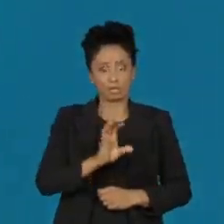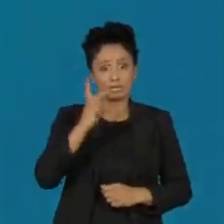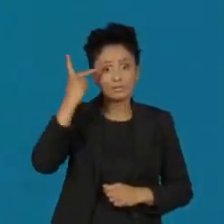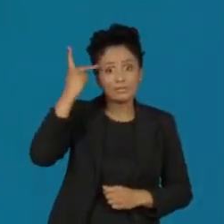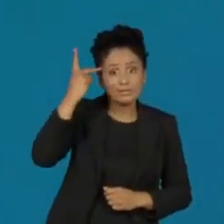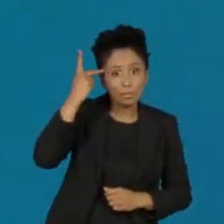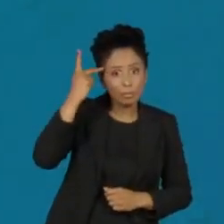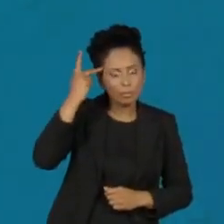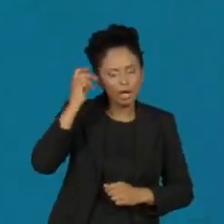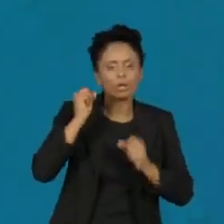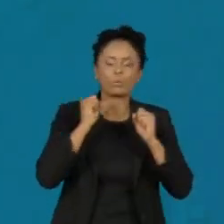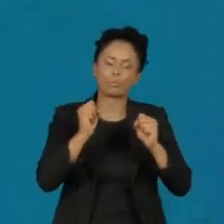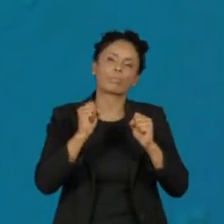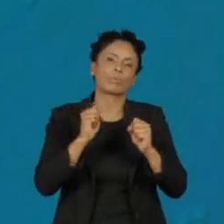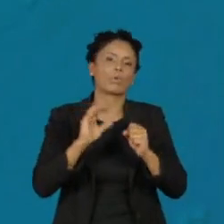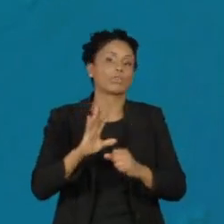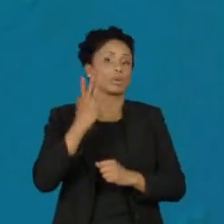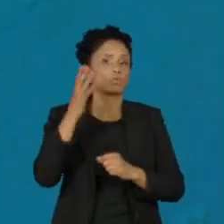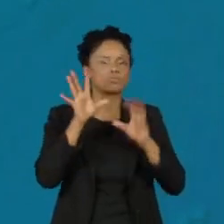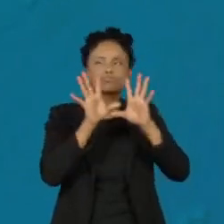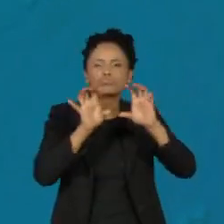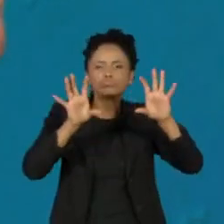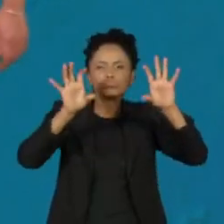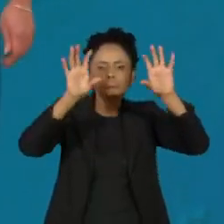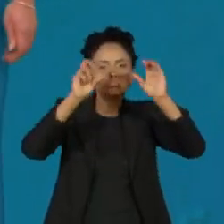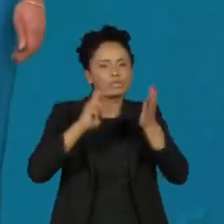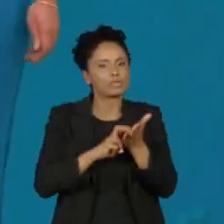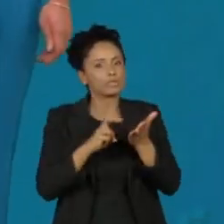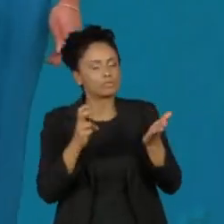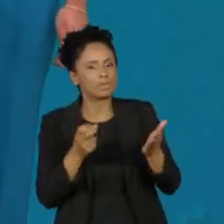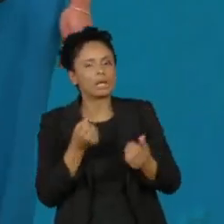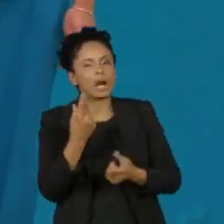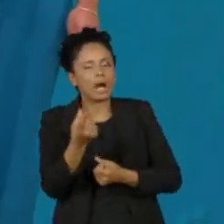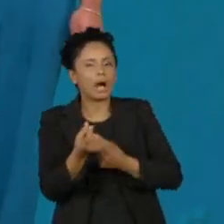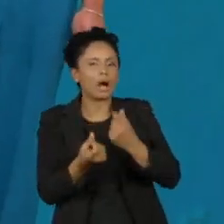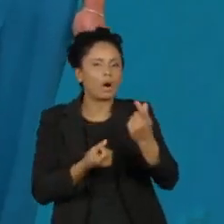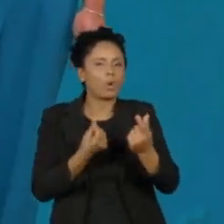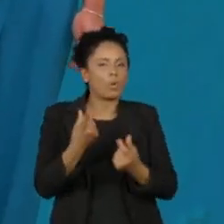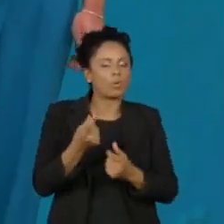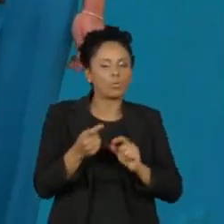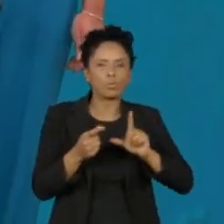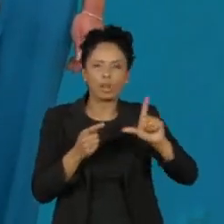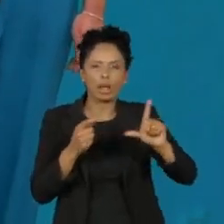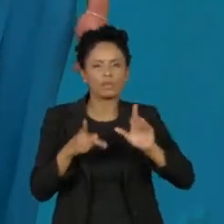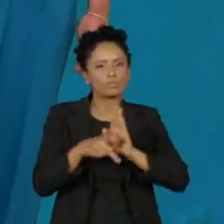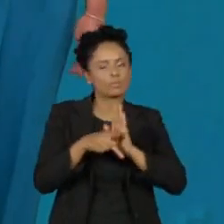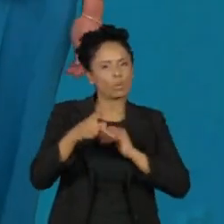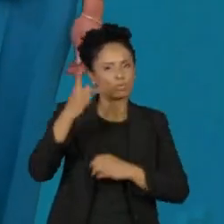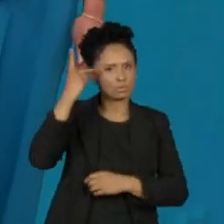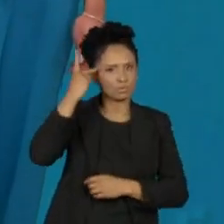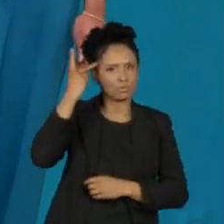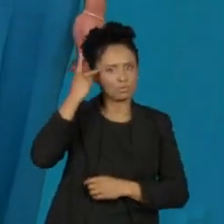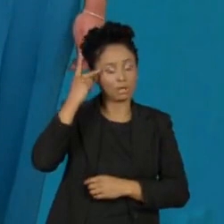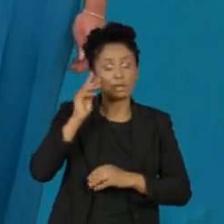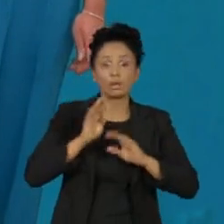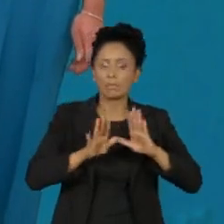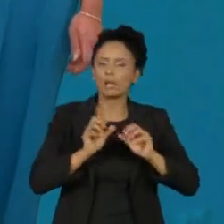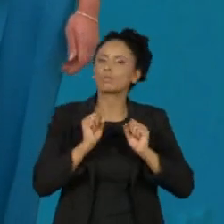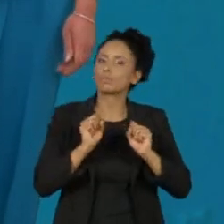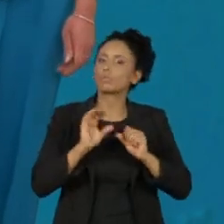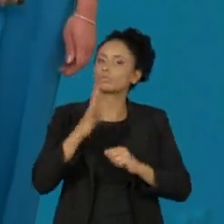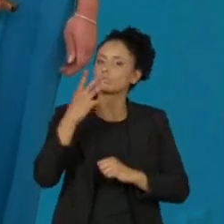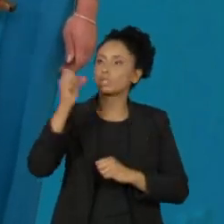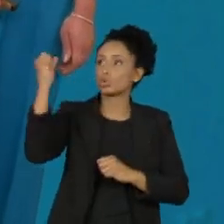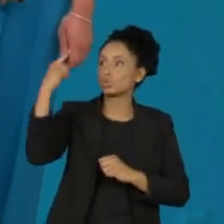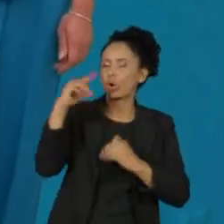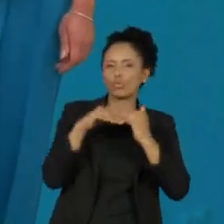amanhecer pode começar com névoa e nevoeiro em algumas áreas do leste paulista. Mas aos poucos já se dissipa. Vai ser mais um dia ensolarado,